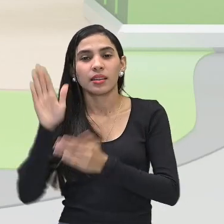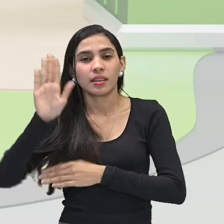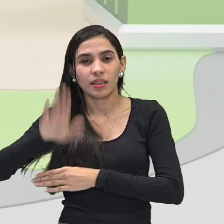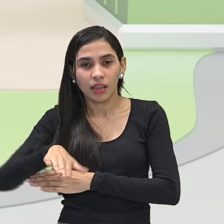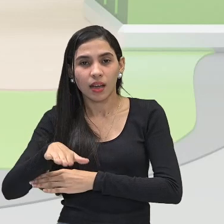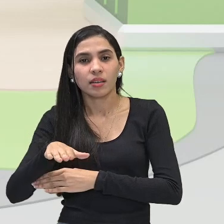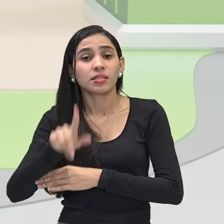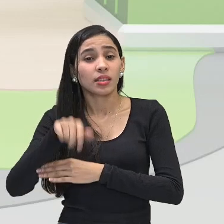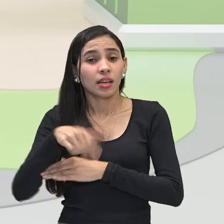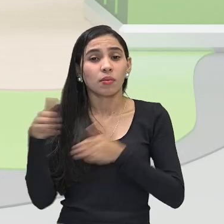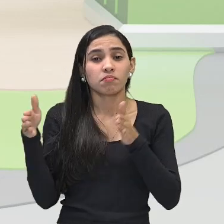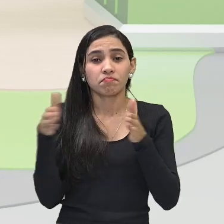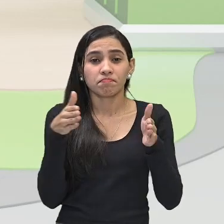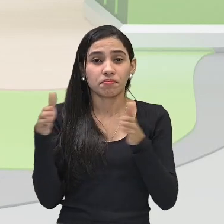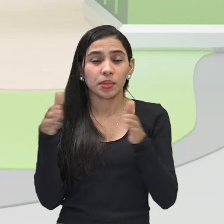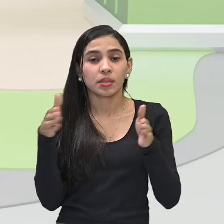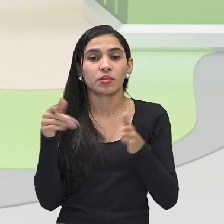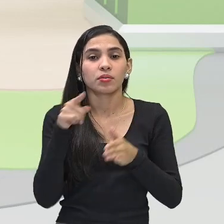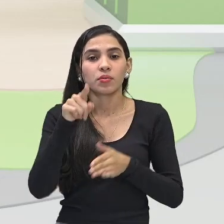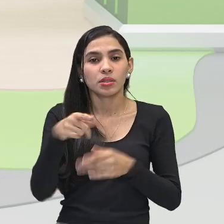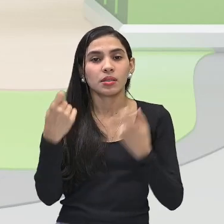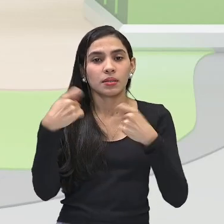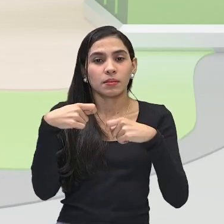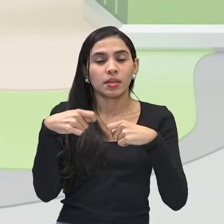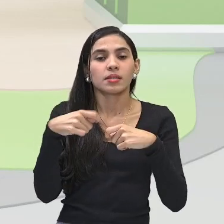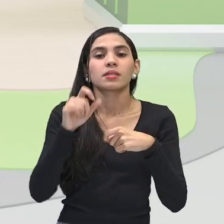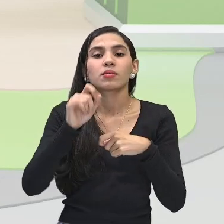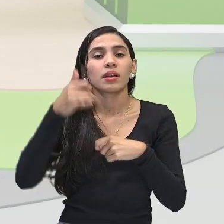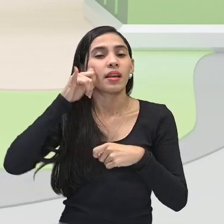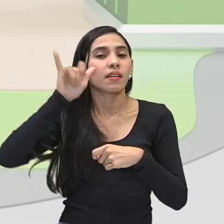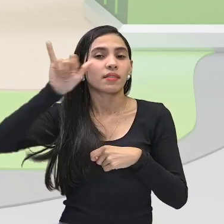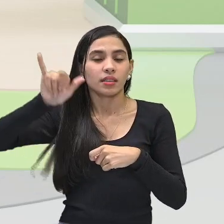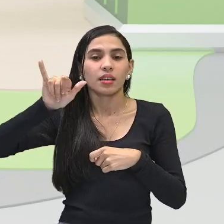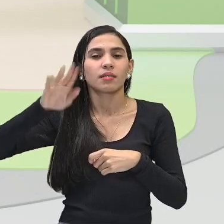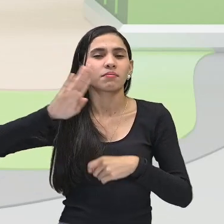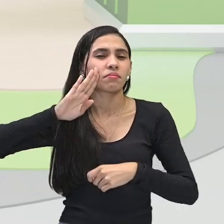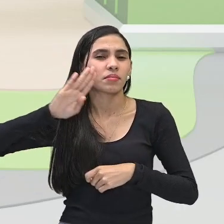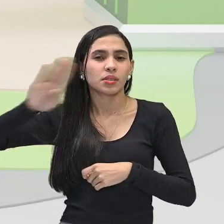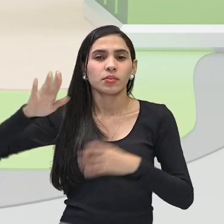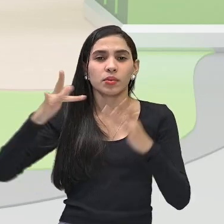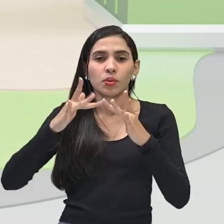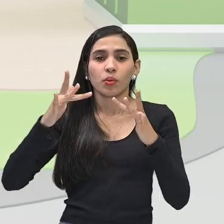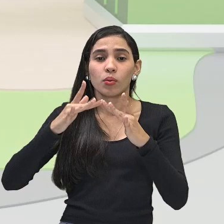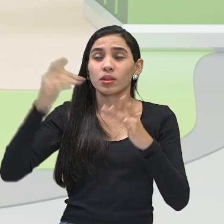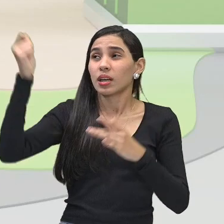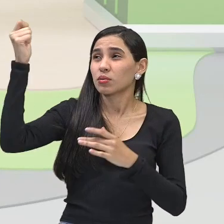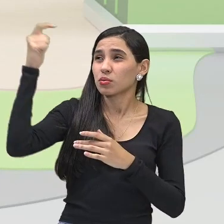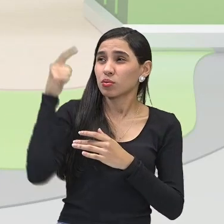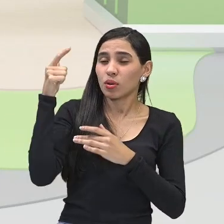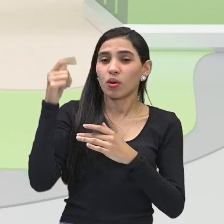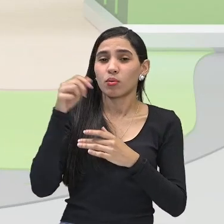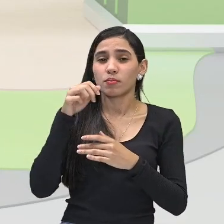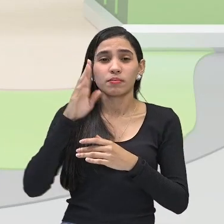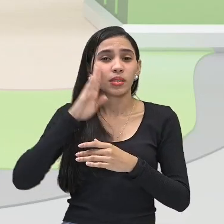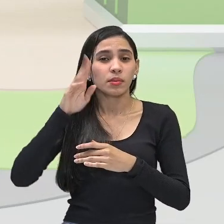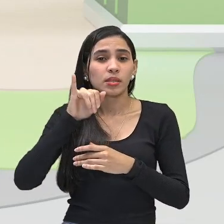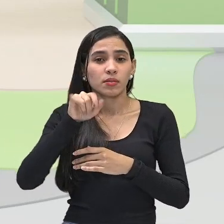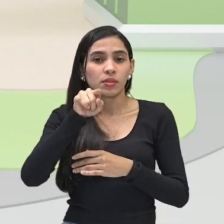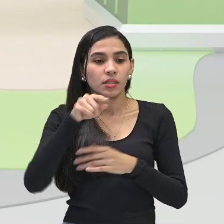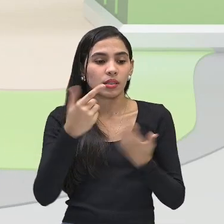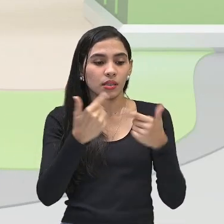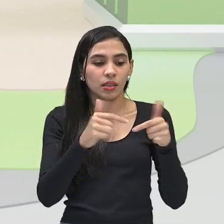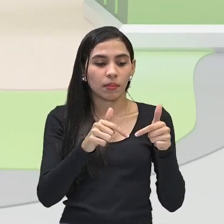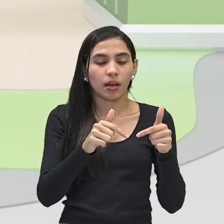é um período que você deve evitar principalmente em questões de lazer. Se você está no trabalho,